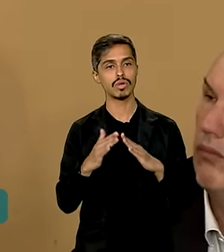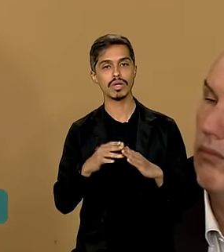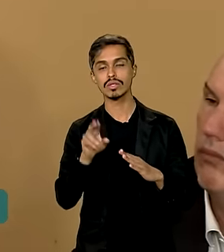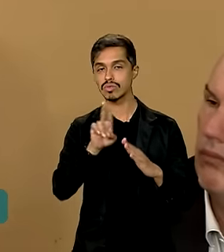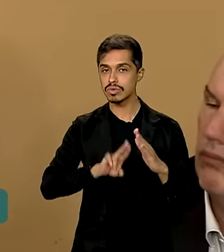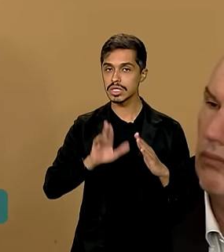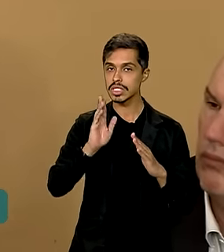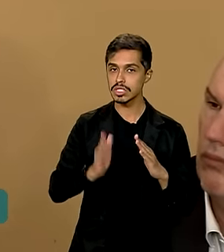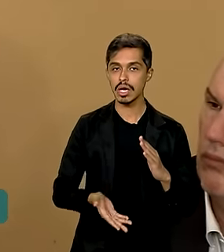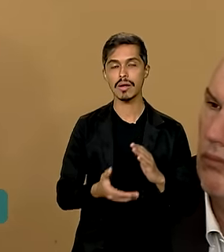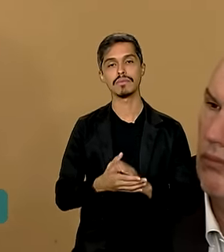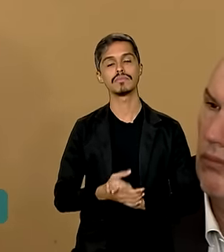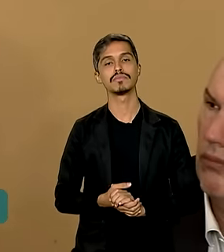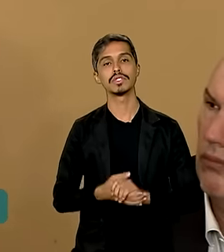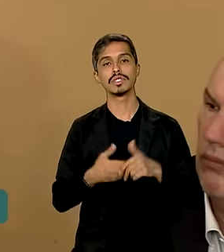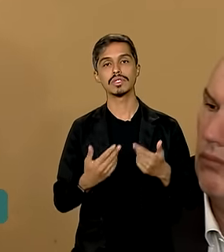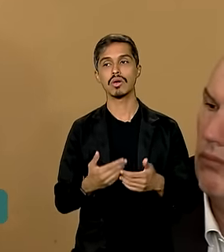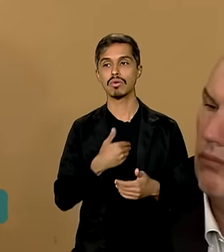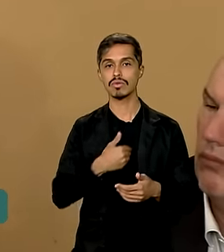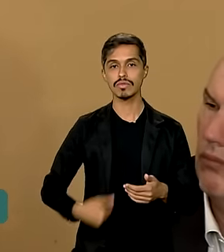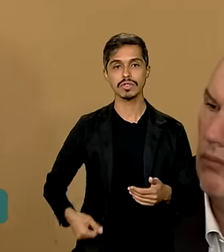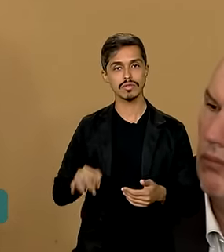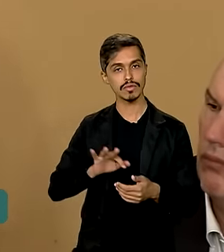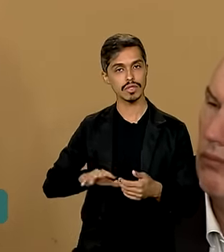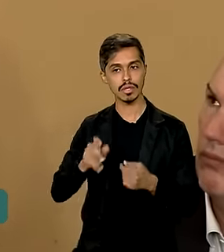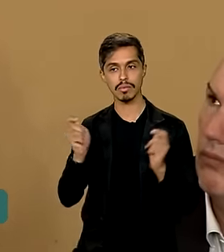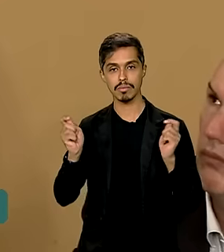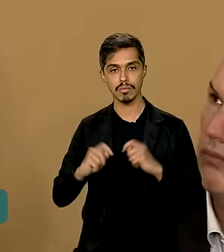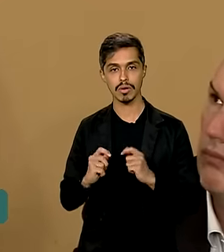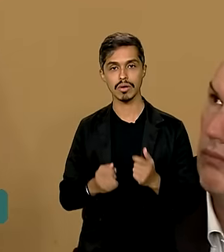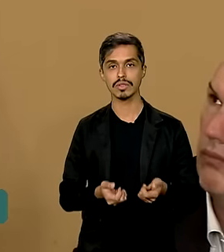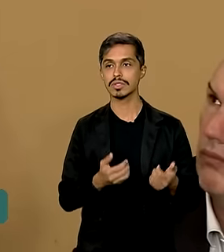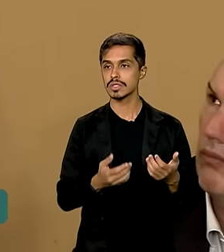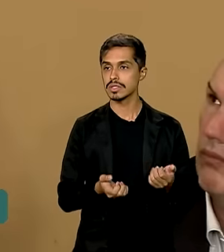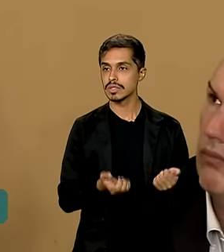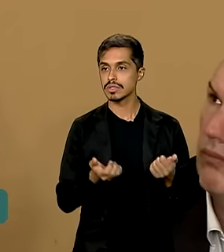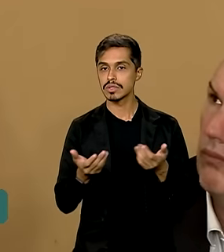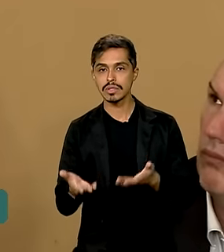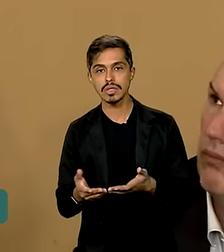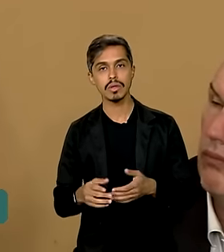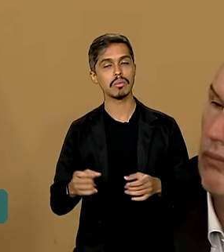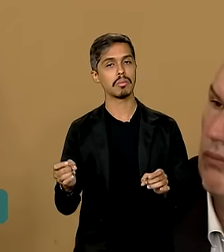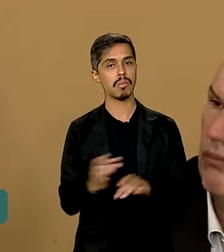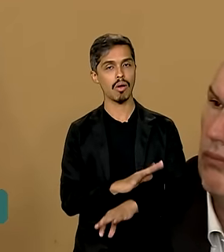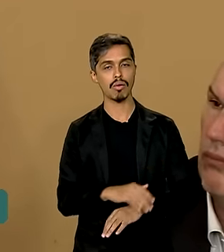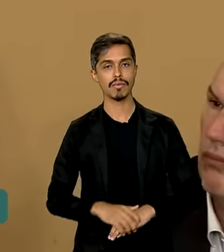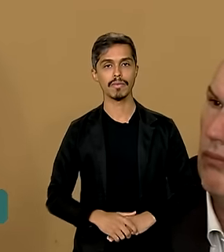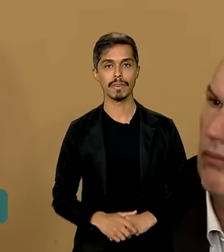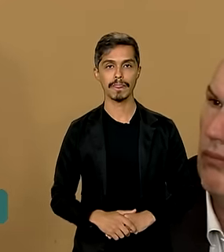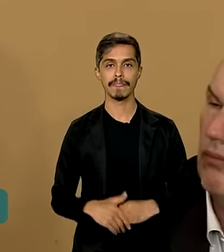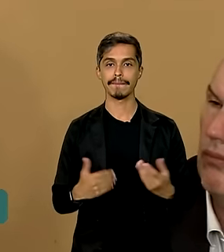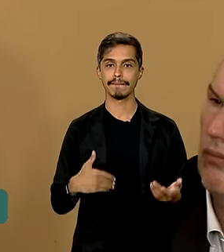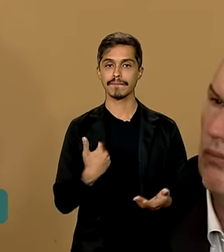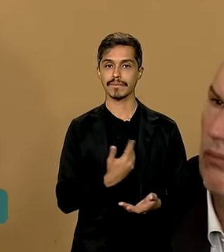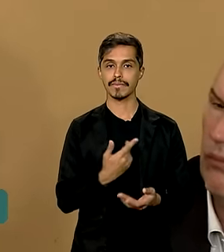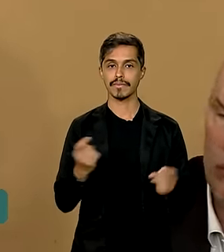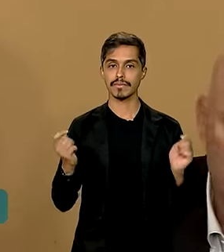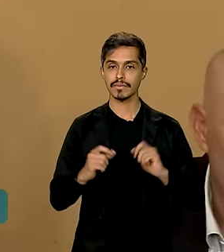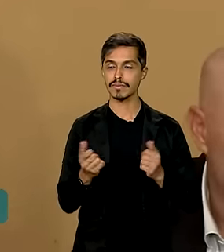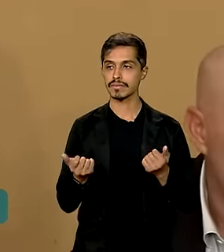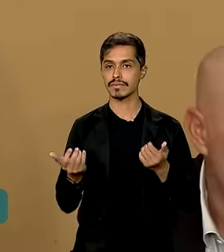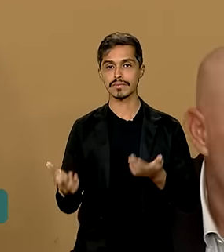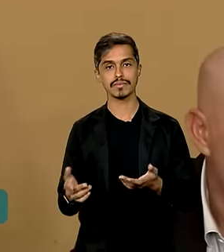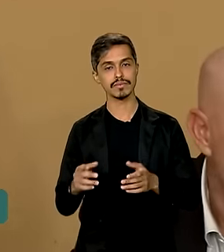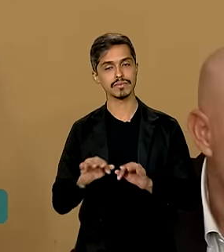usadas, para que o governo federal possa adquirir essas unidades prontas e a gente possa entregar